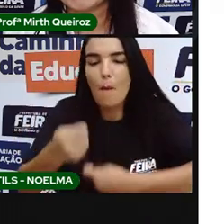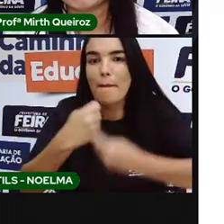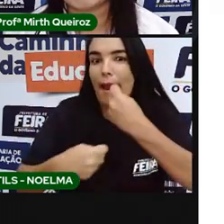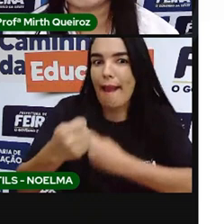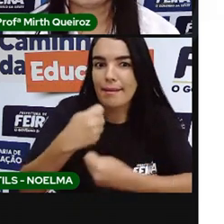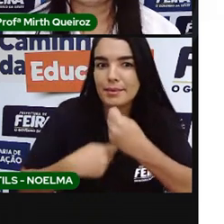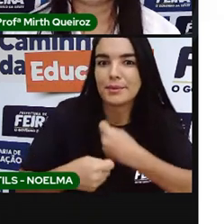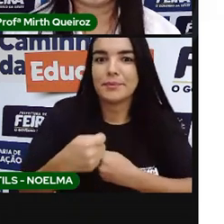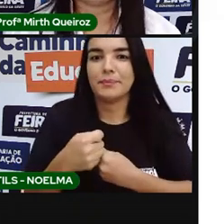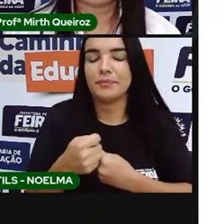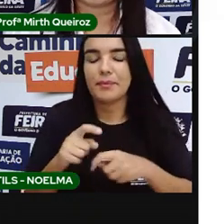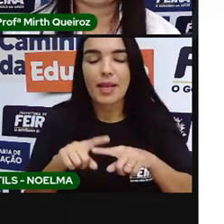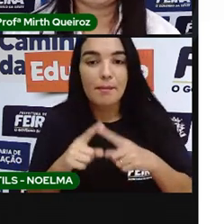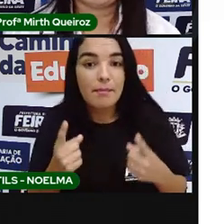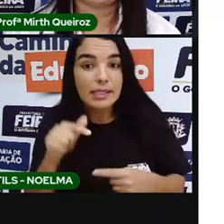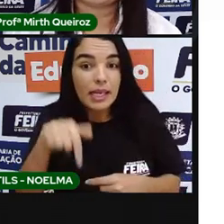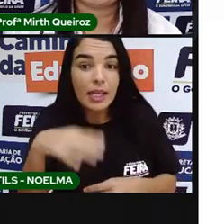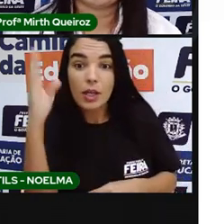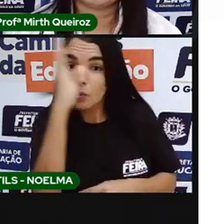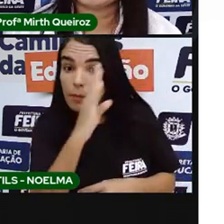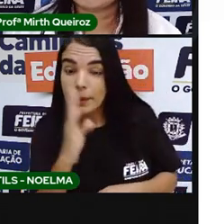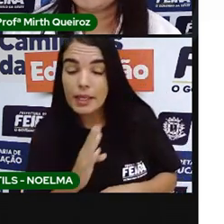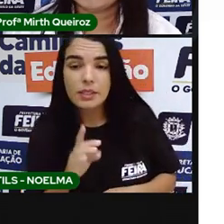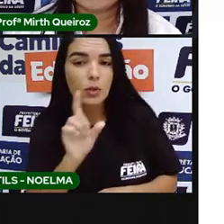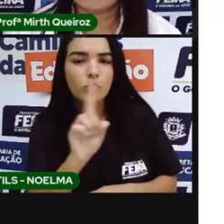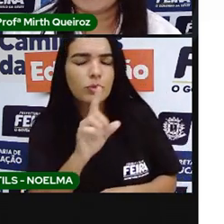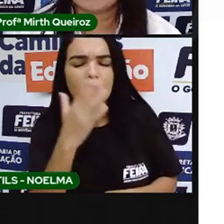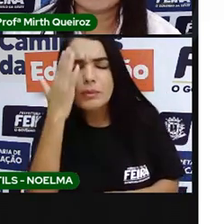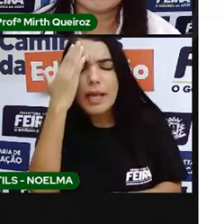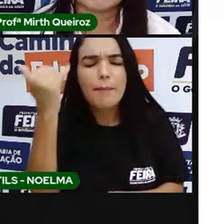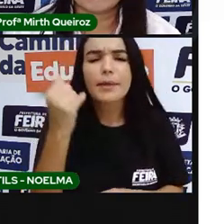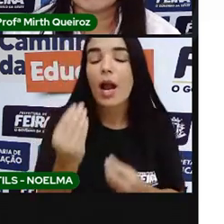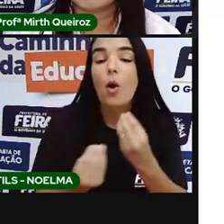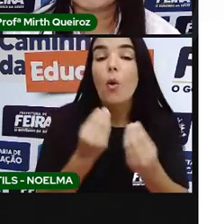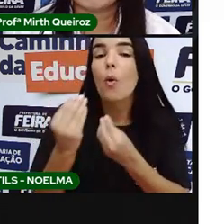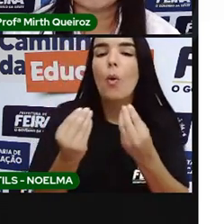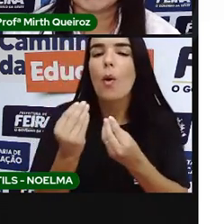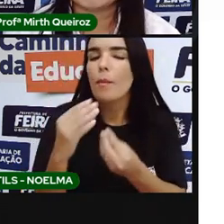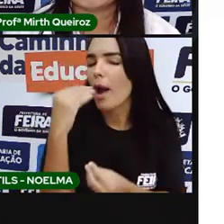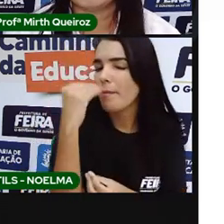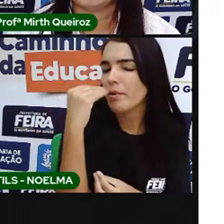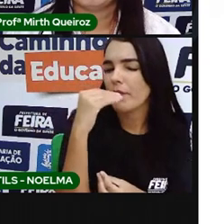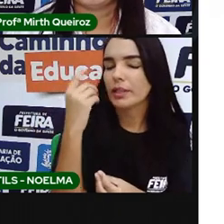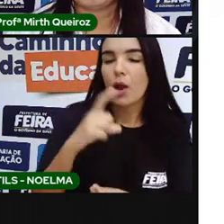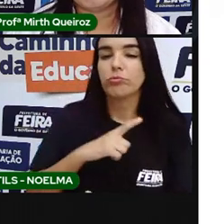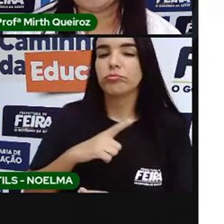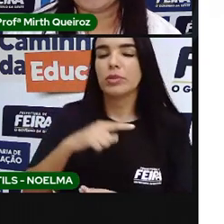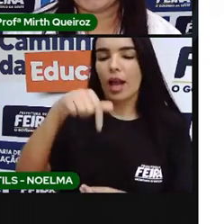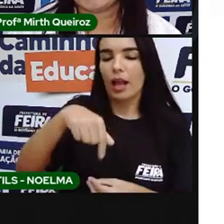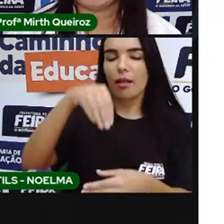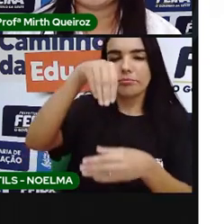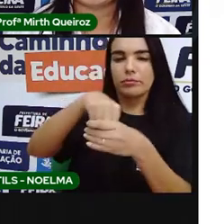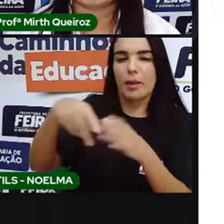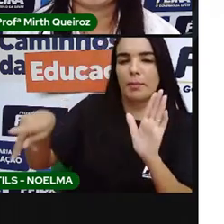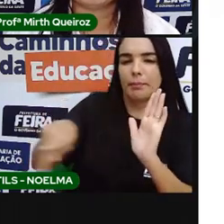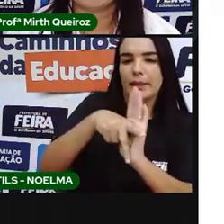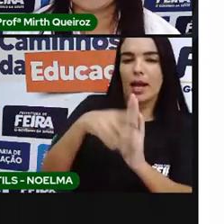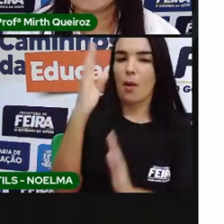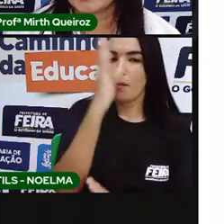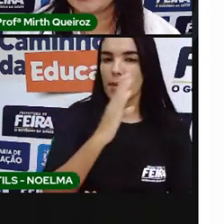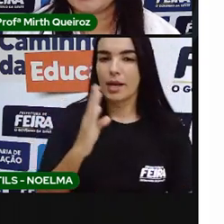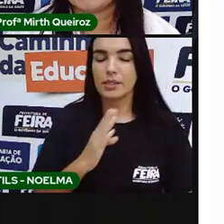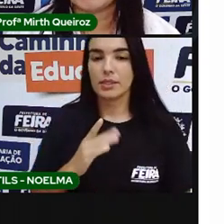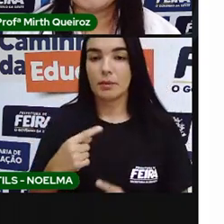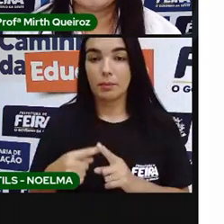bastante, né? Já no Brasil, eles ainda não sabiam como aproveitar o que tinha no Brasil e poderia oferecer